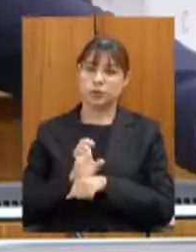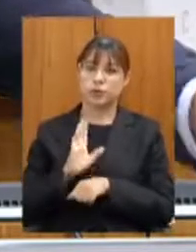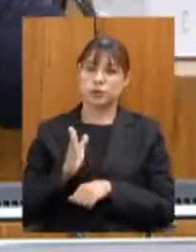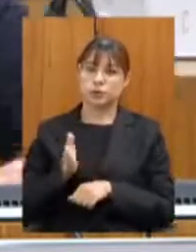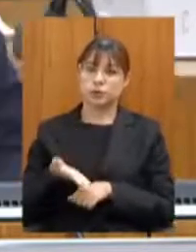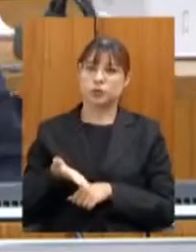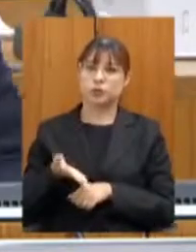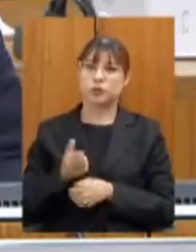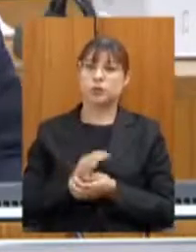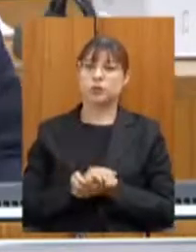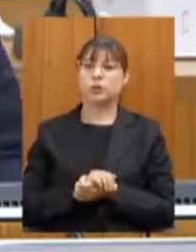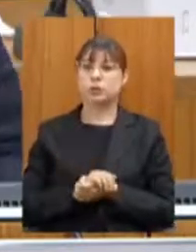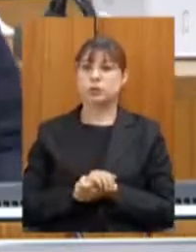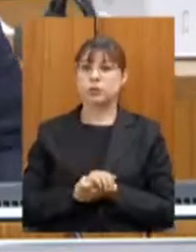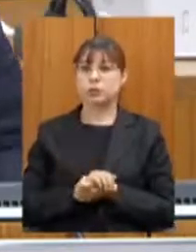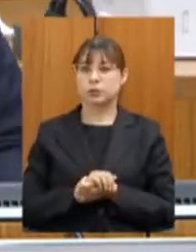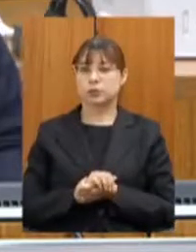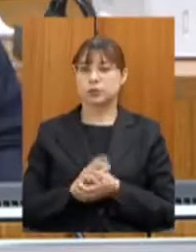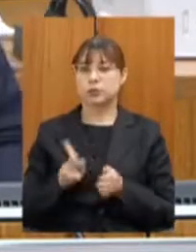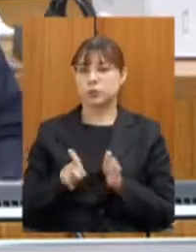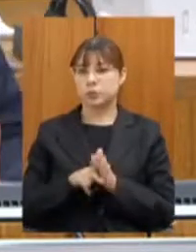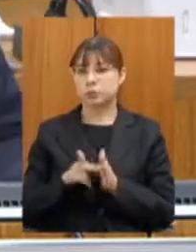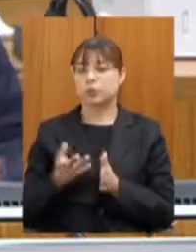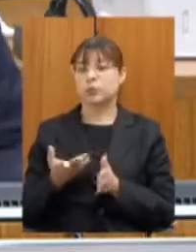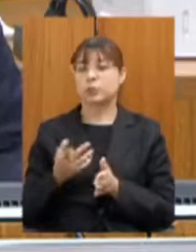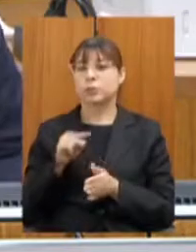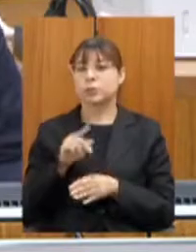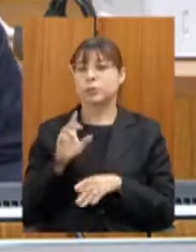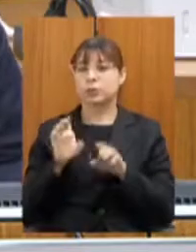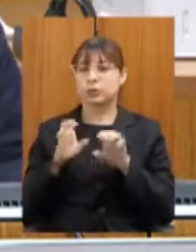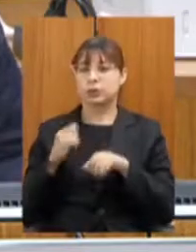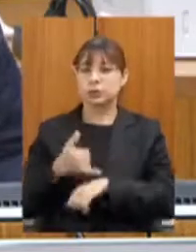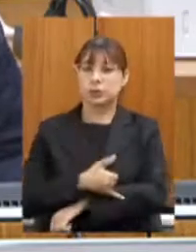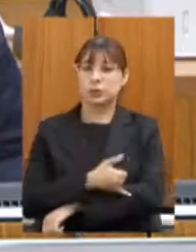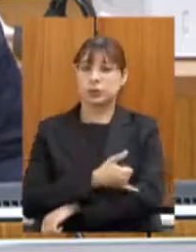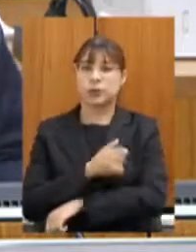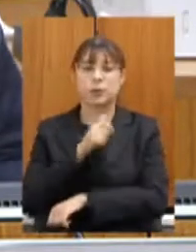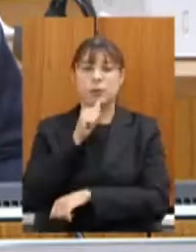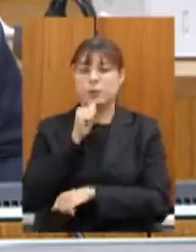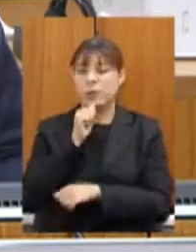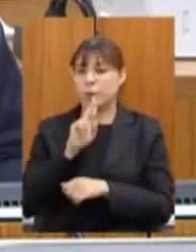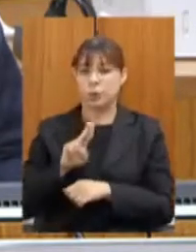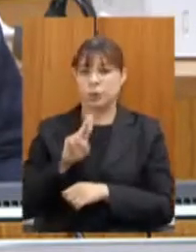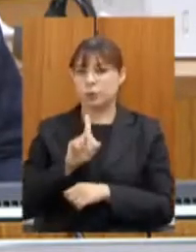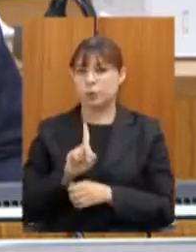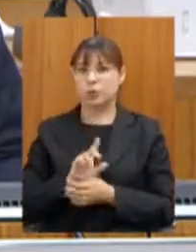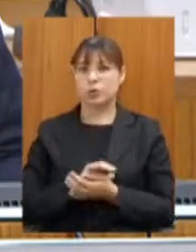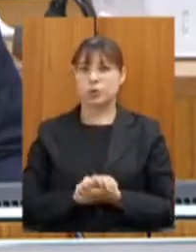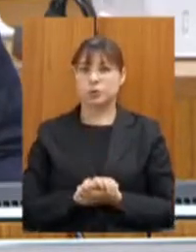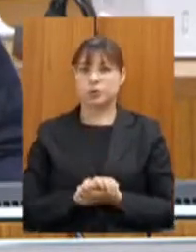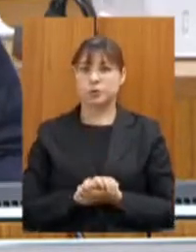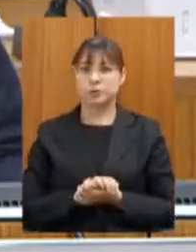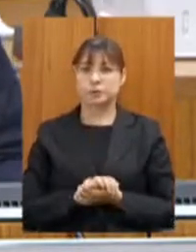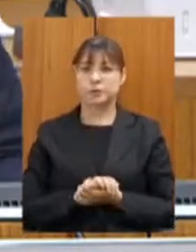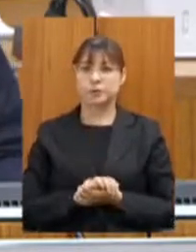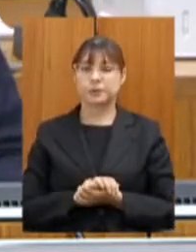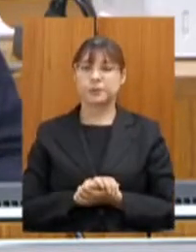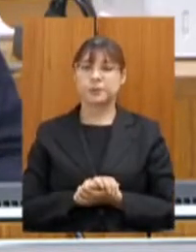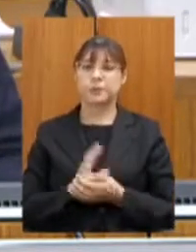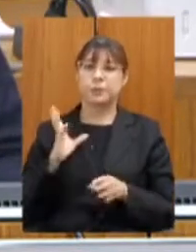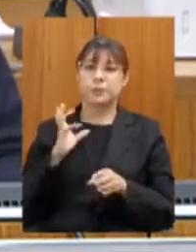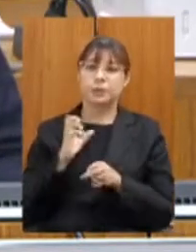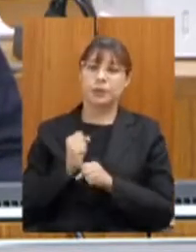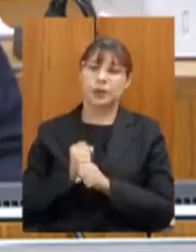para a execução desse tipo de infraestrutura e não estava sendo usado. Estamos falando de impactos da ordem de 9.300